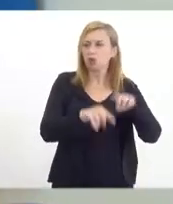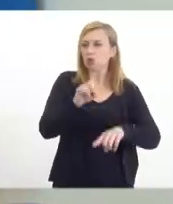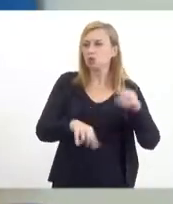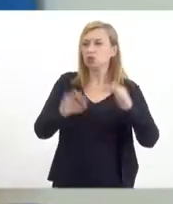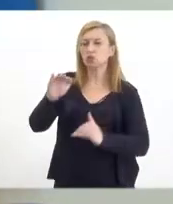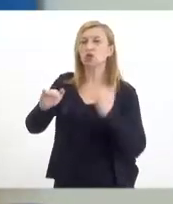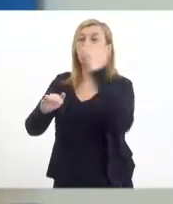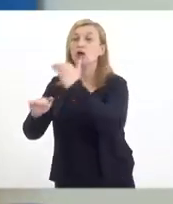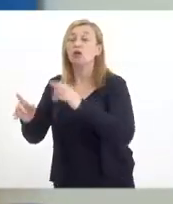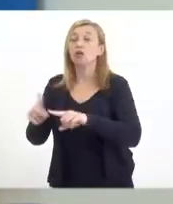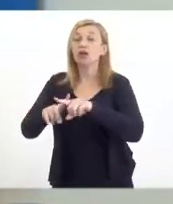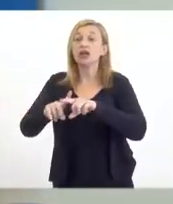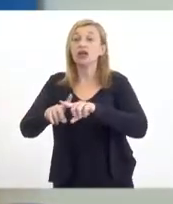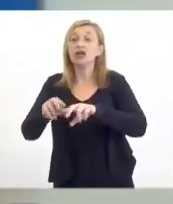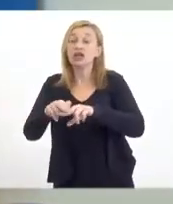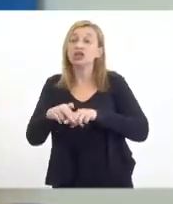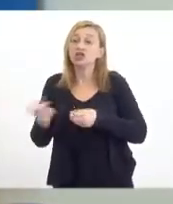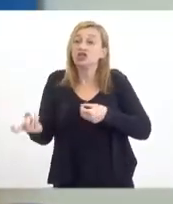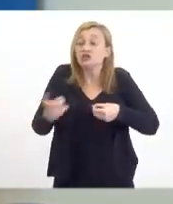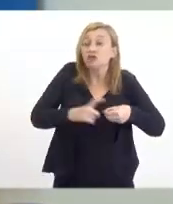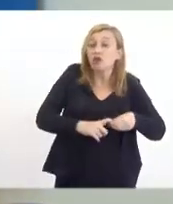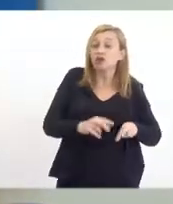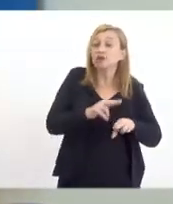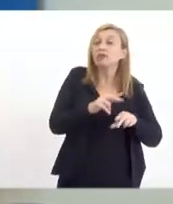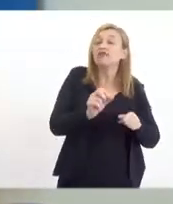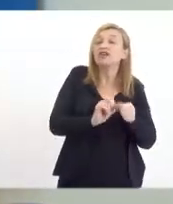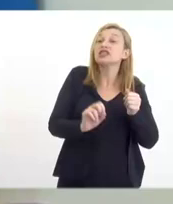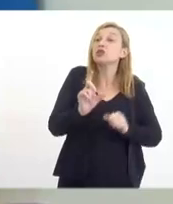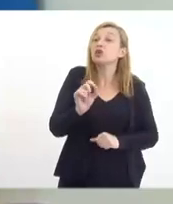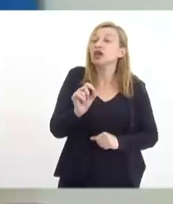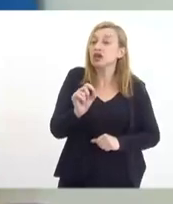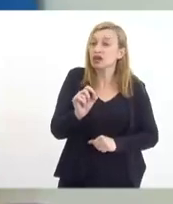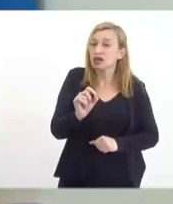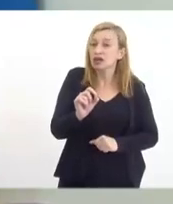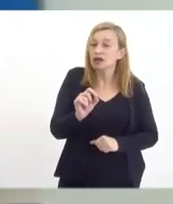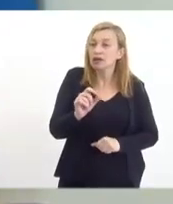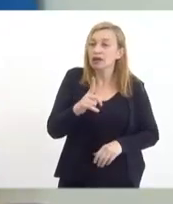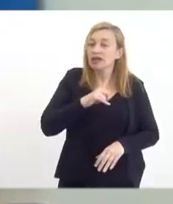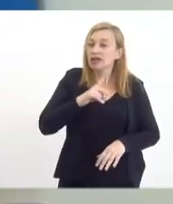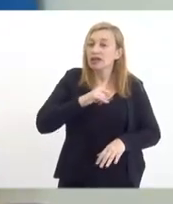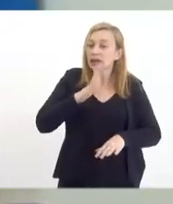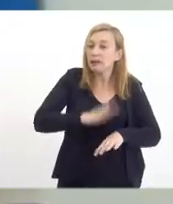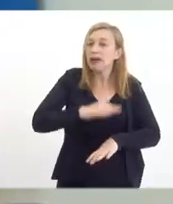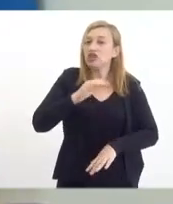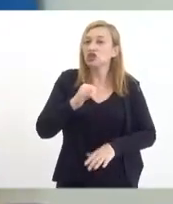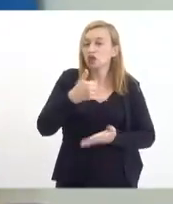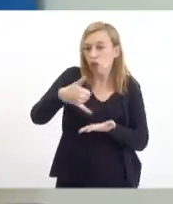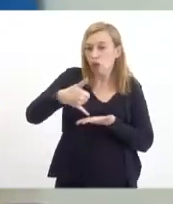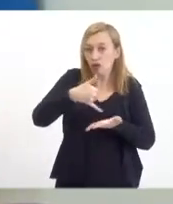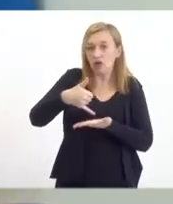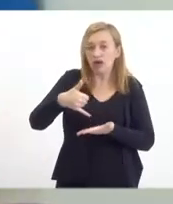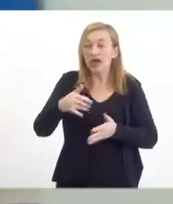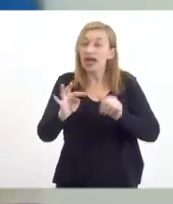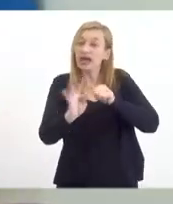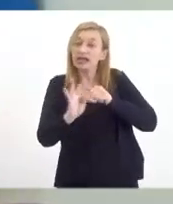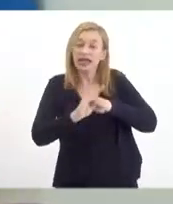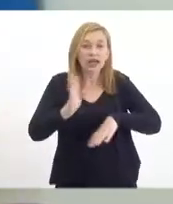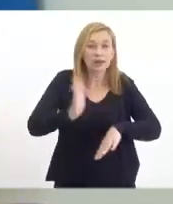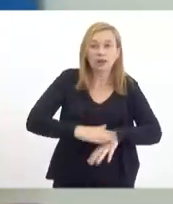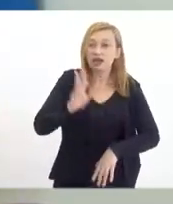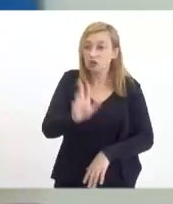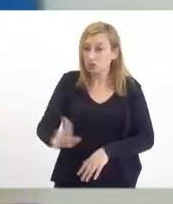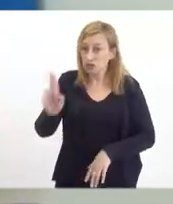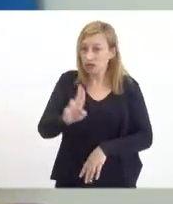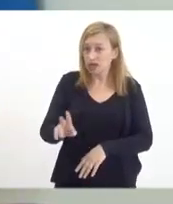reinjetam para fazer o que com esse gás? Aumentar a pressão no poço e extrair mais óleo. Então, essa é a técnica mais usual para